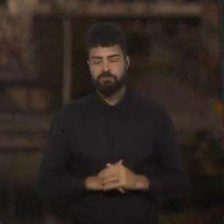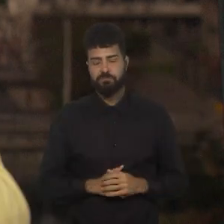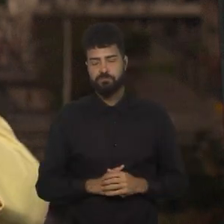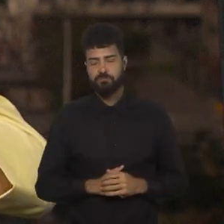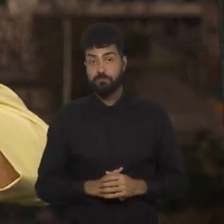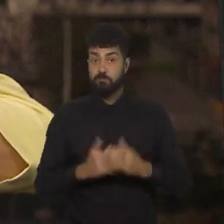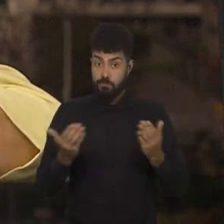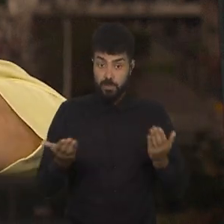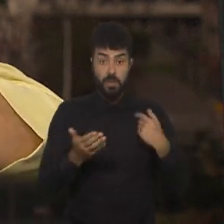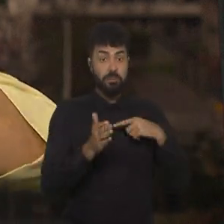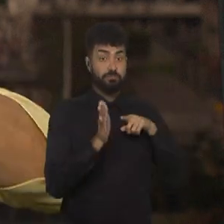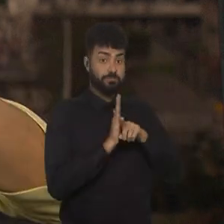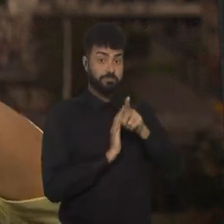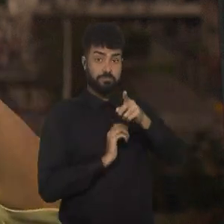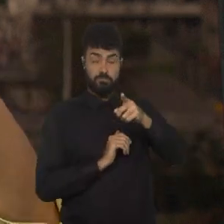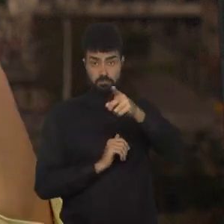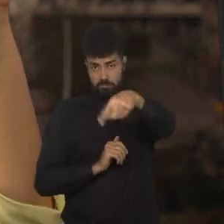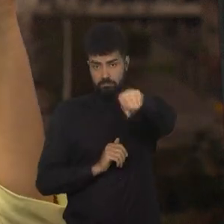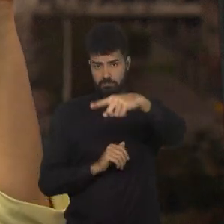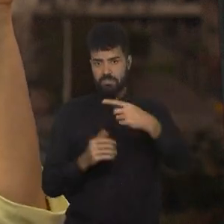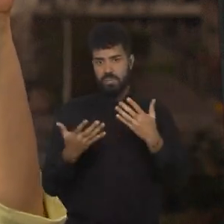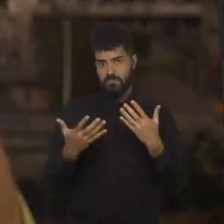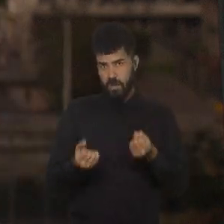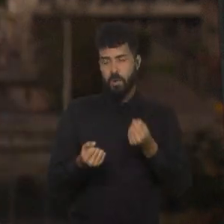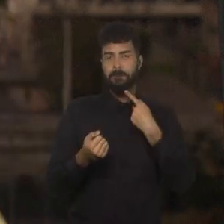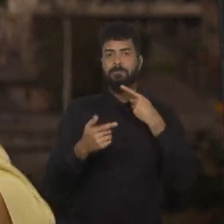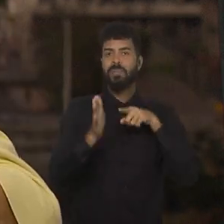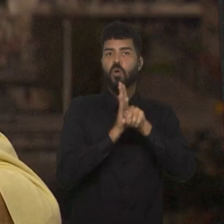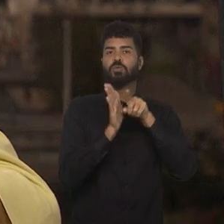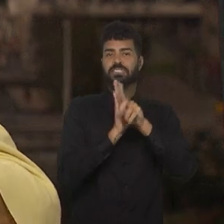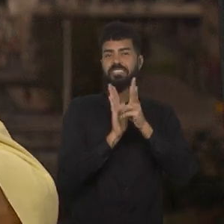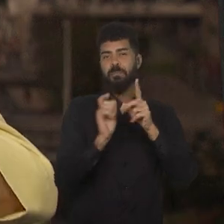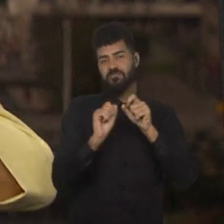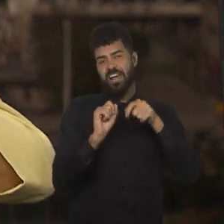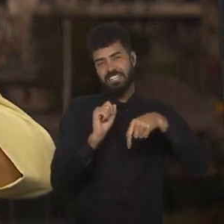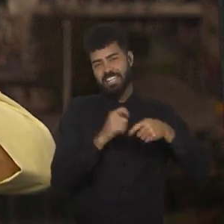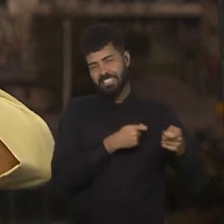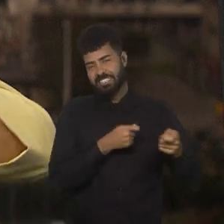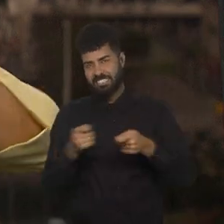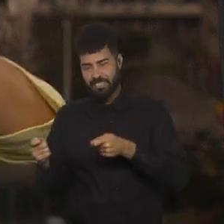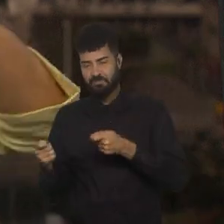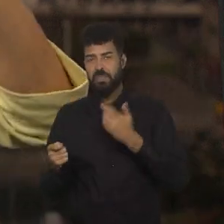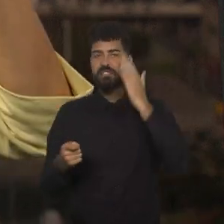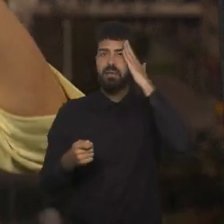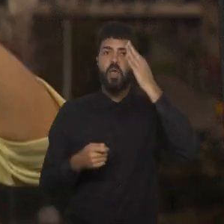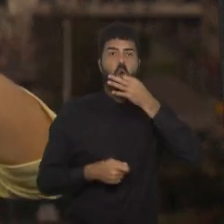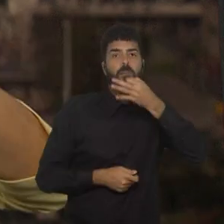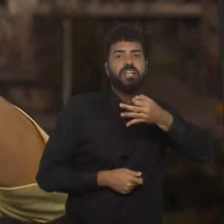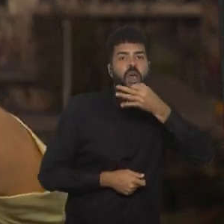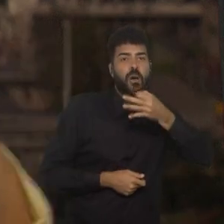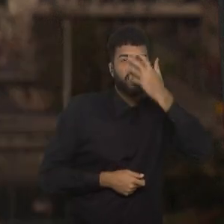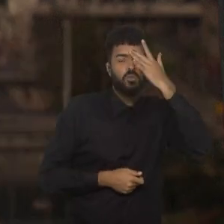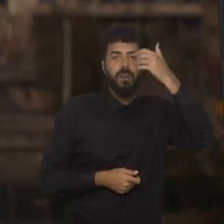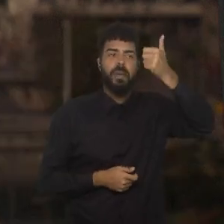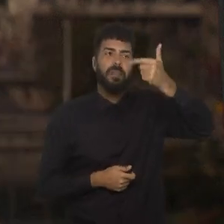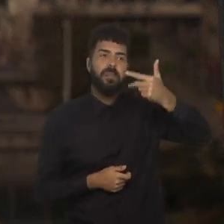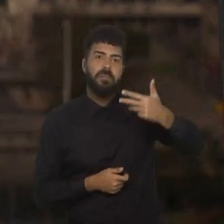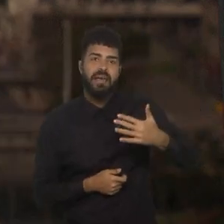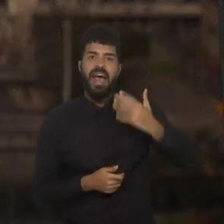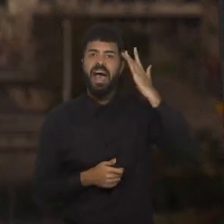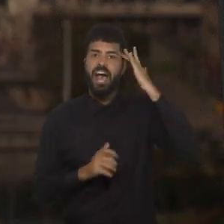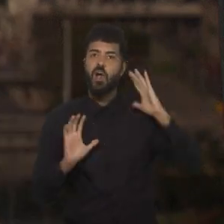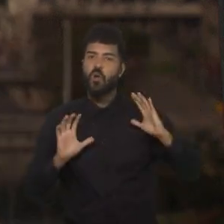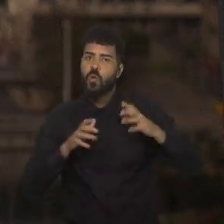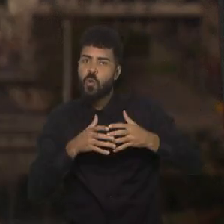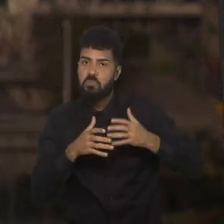e aí, eu queria saber de vocês, agora sim, vamos para os quadros, que a gente tem o nosso quadro de classificação, quem que vocês